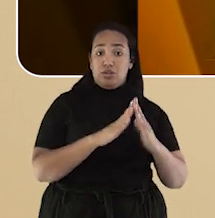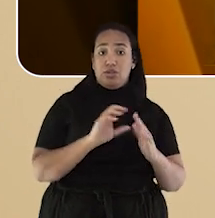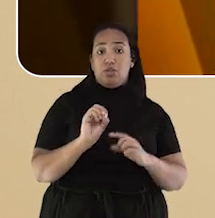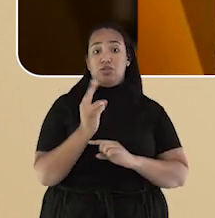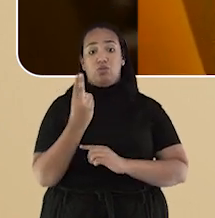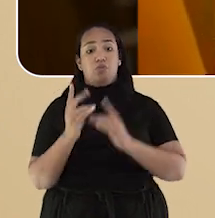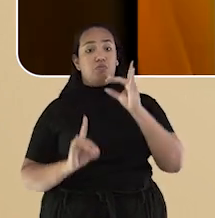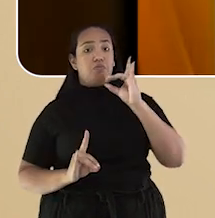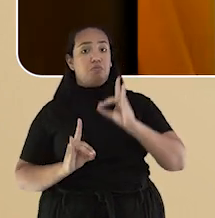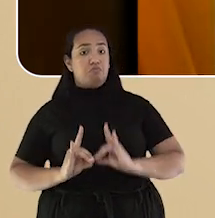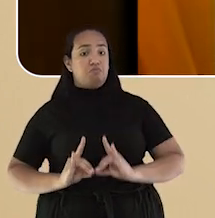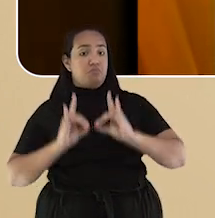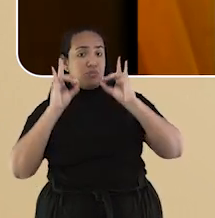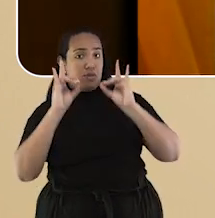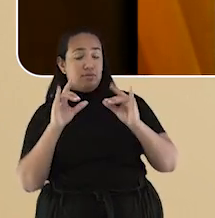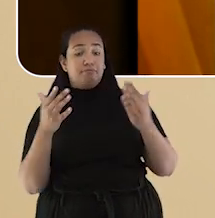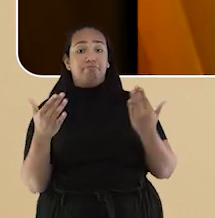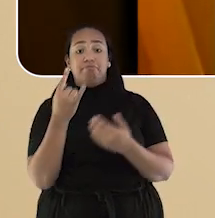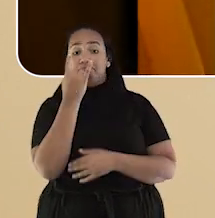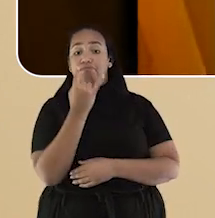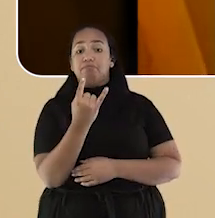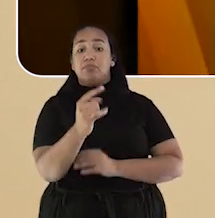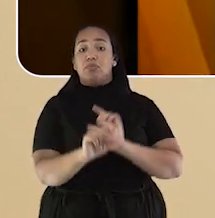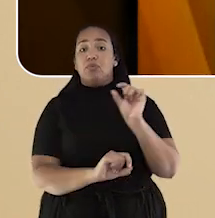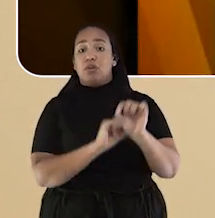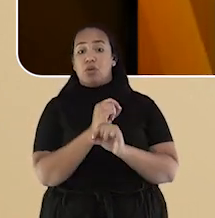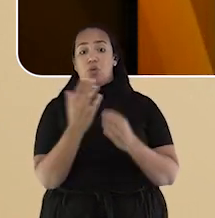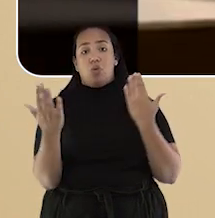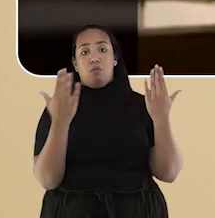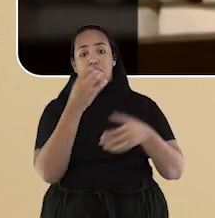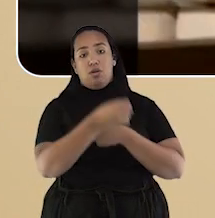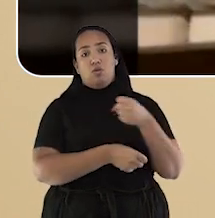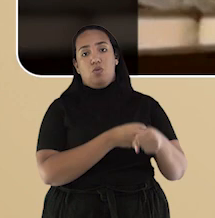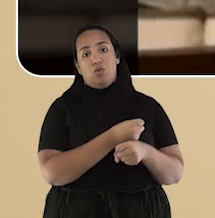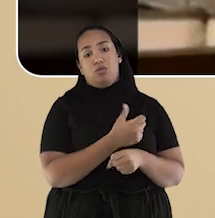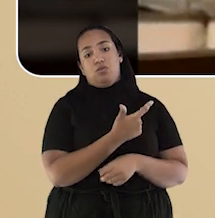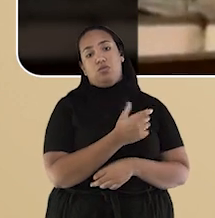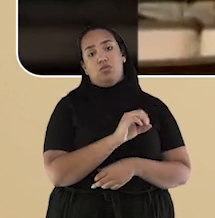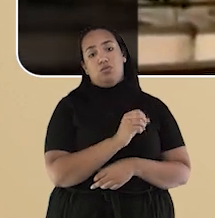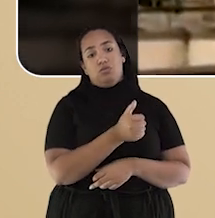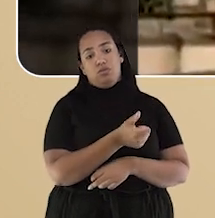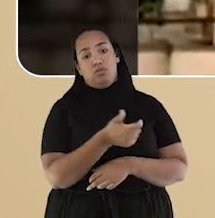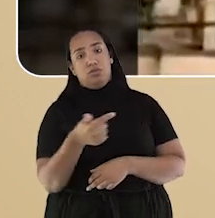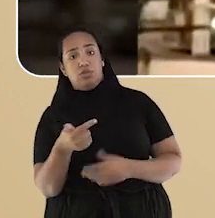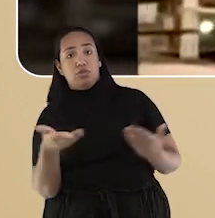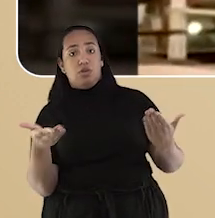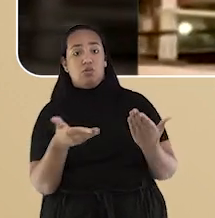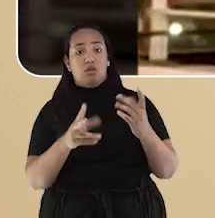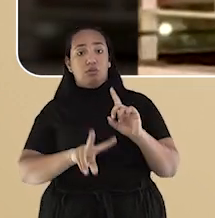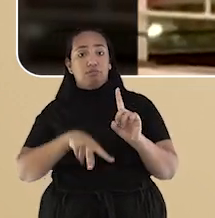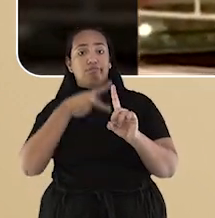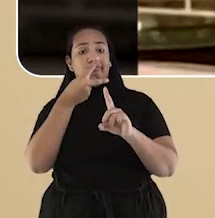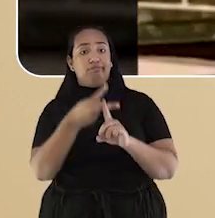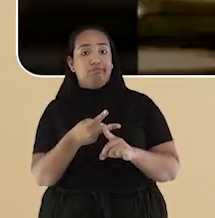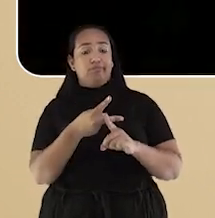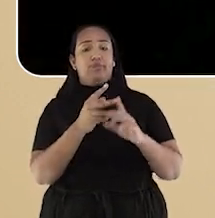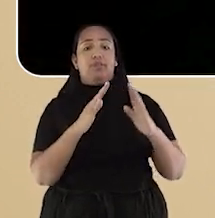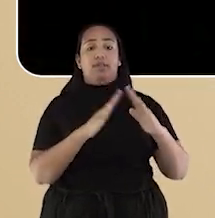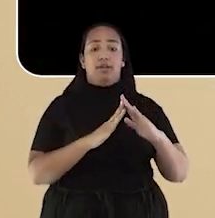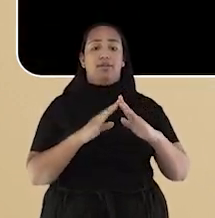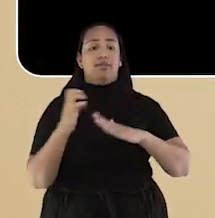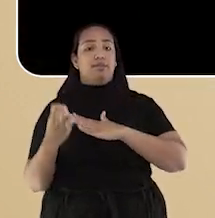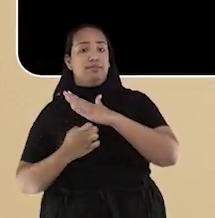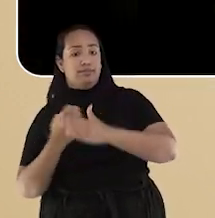comerciais. O que chama a atenção é que, em relação a 2017, houve um aumento desses acidentes em empresas. Foram